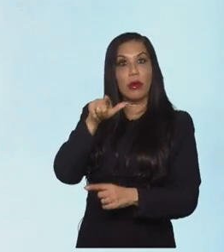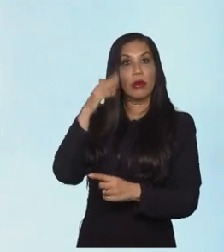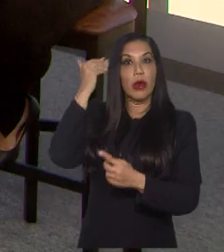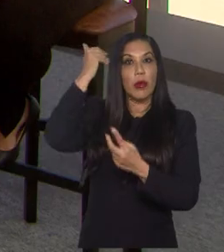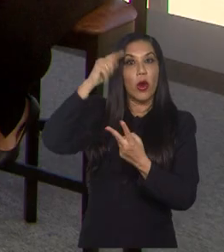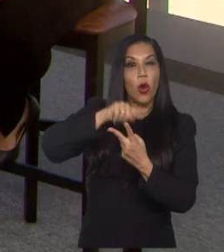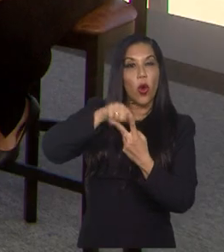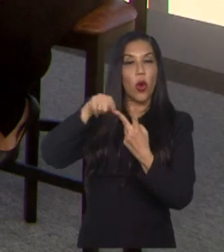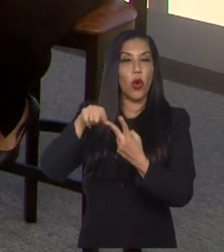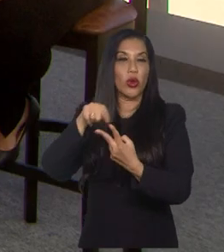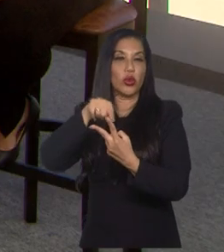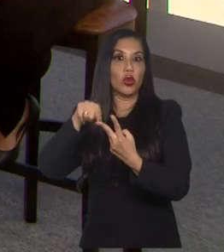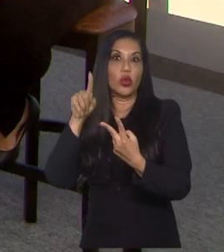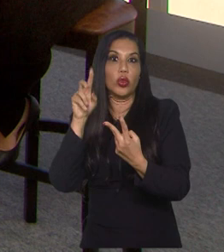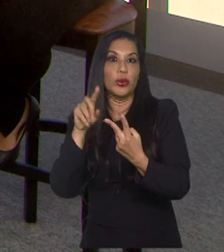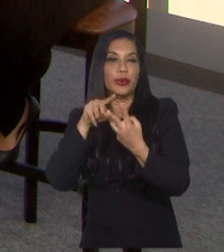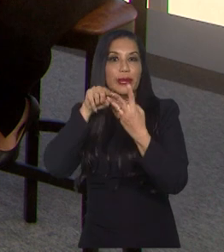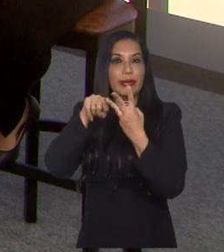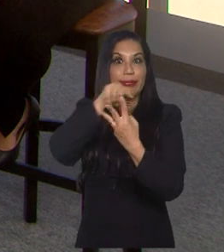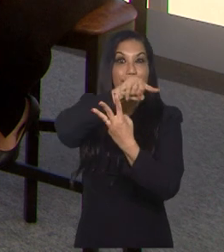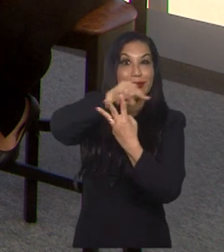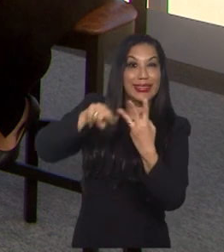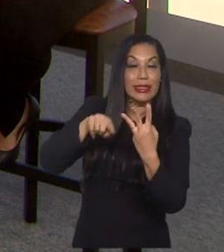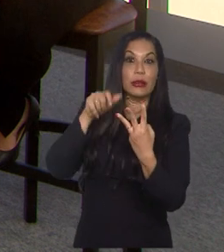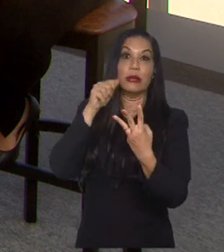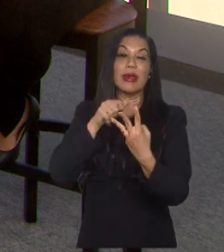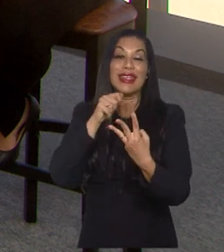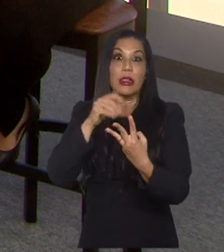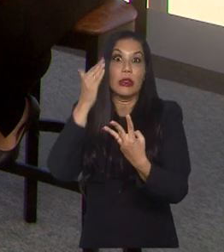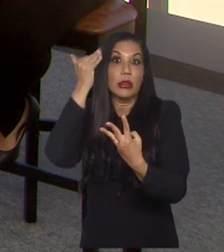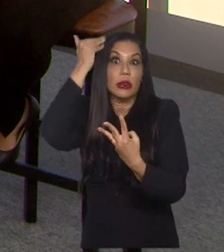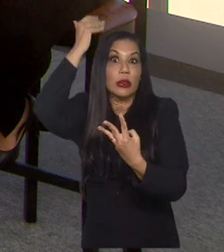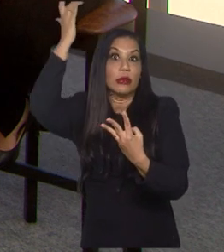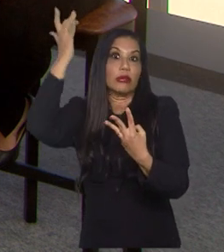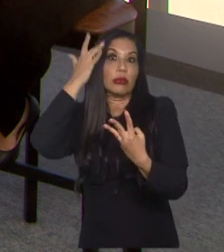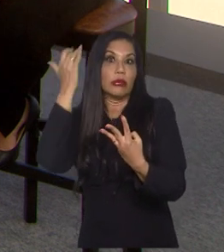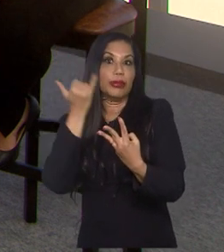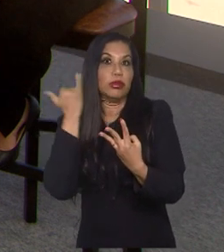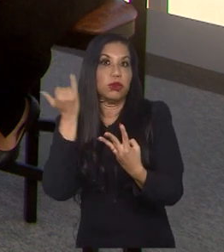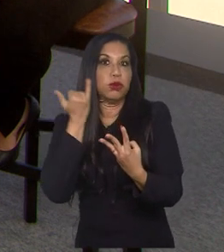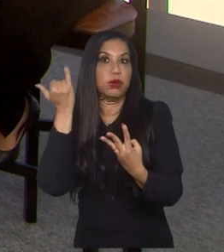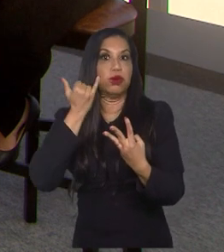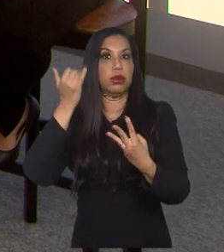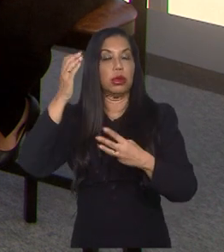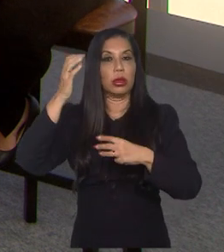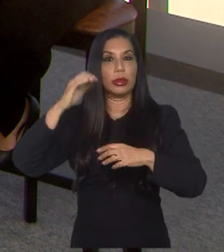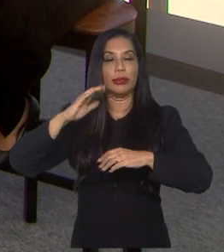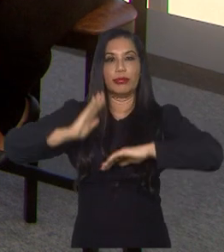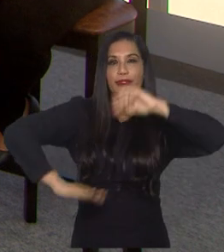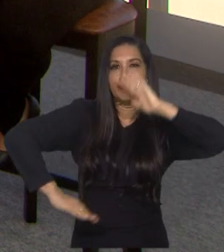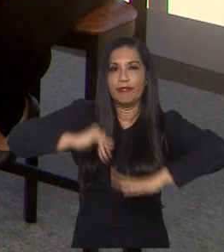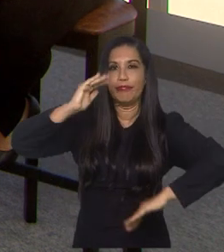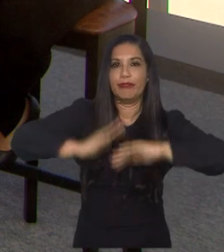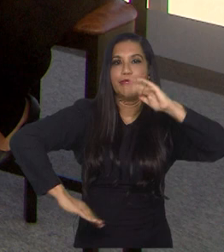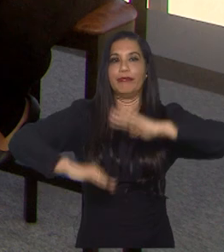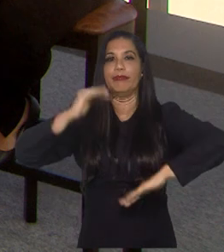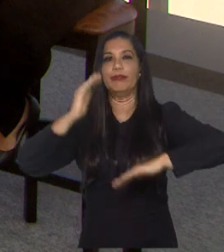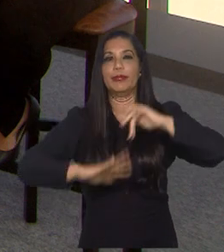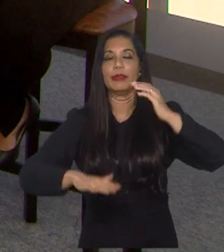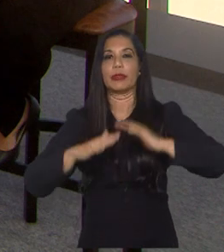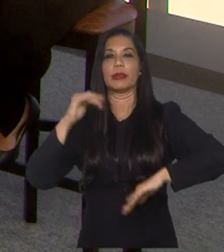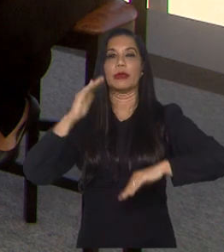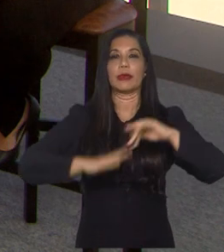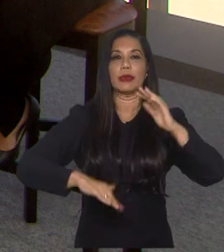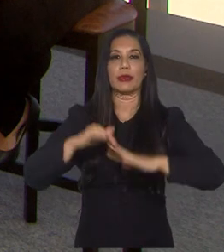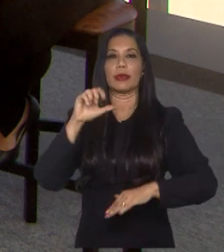tem Kadish Ebuqueno, tem Sheridan, são jogadoras também muito importantes, jogadoras com muita rodagem, tanto em liga americana,